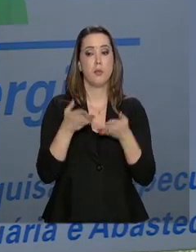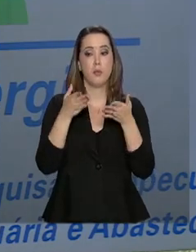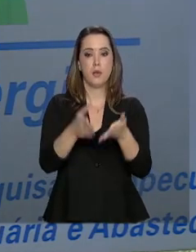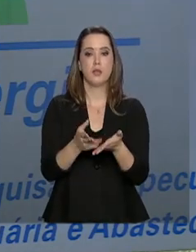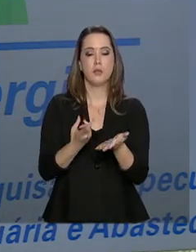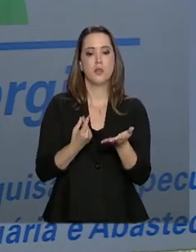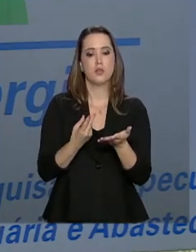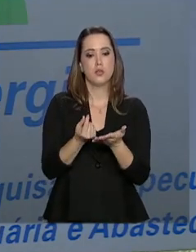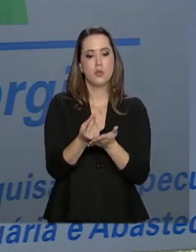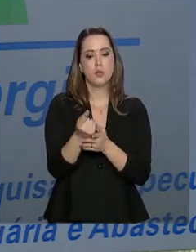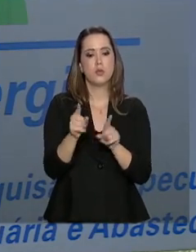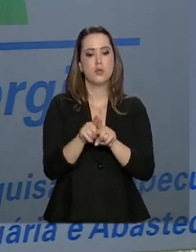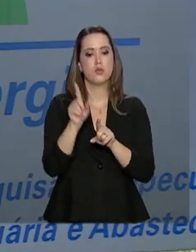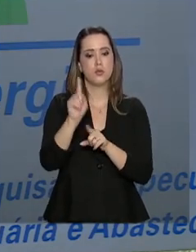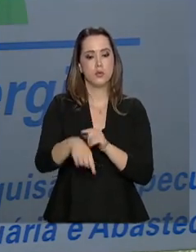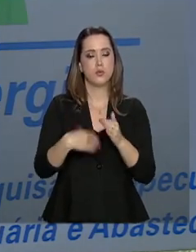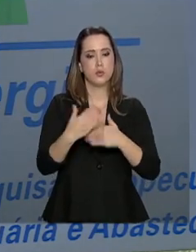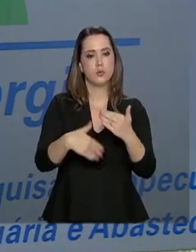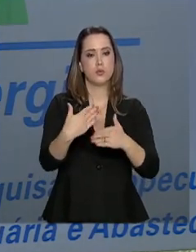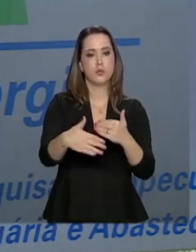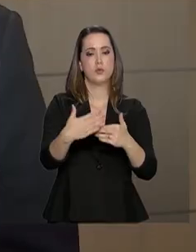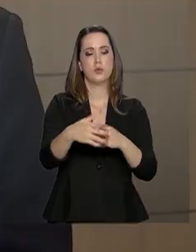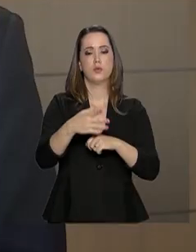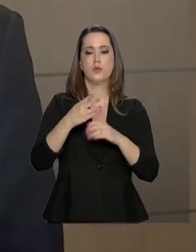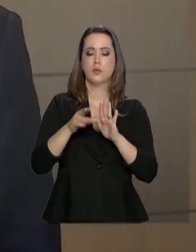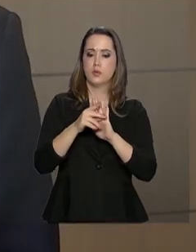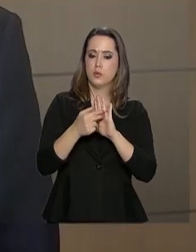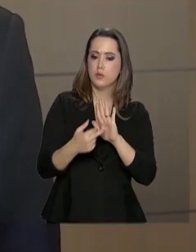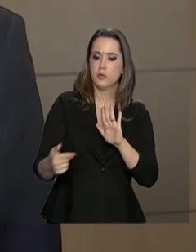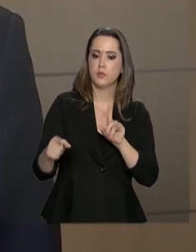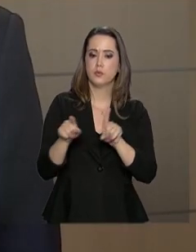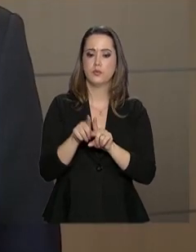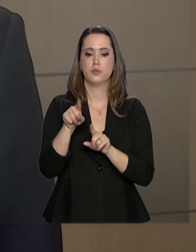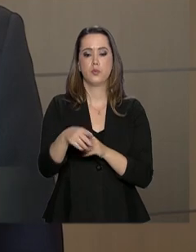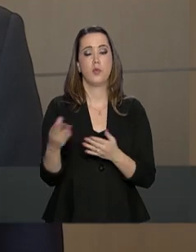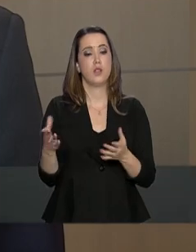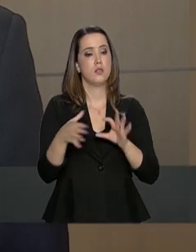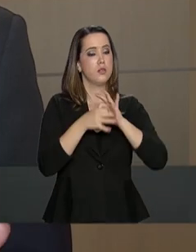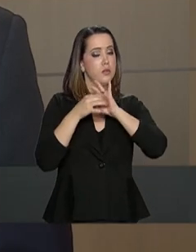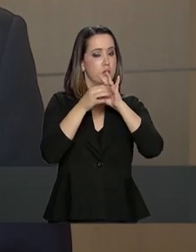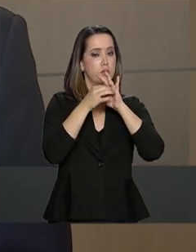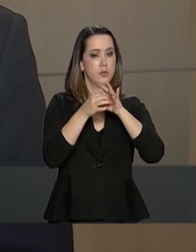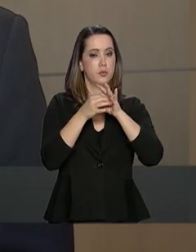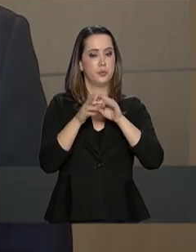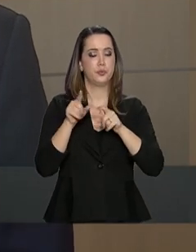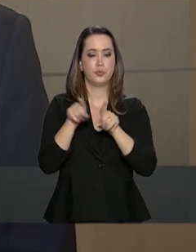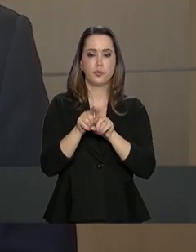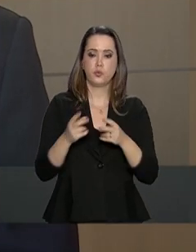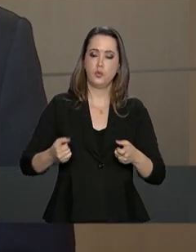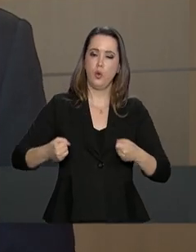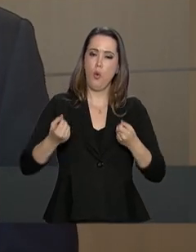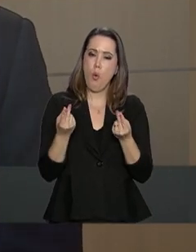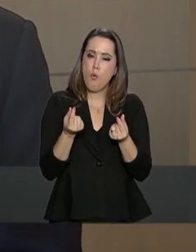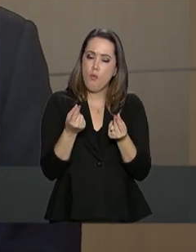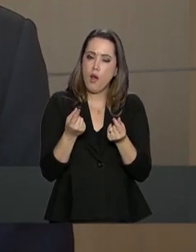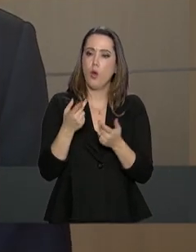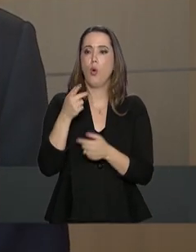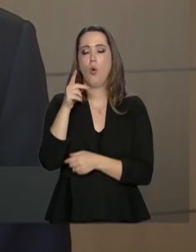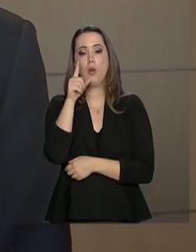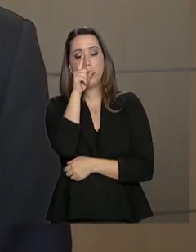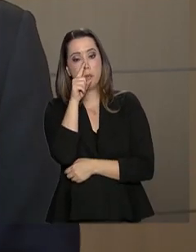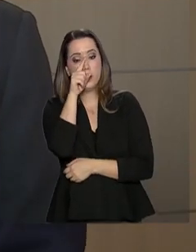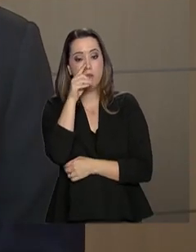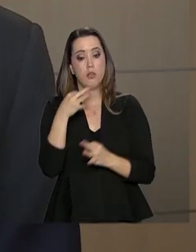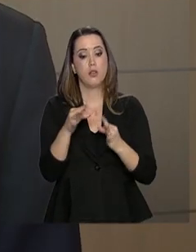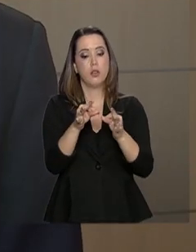custos de desenvolvimento do produto. Nessas parcerias para a inovação aberta, os custos e riscos do desenvolvimento